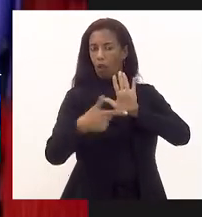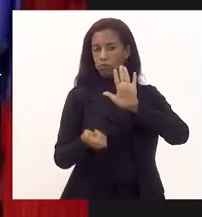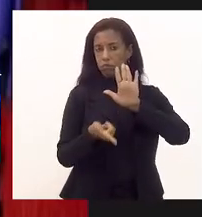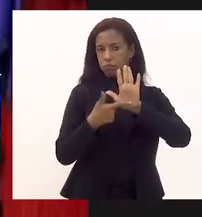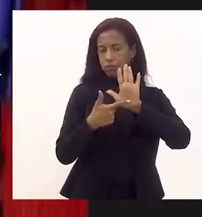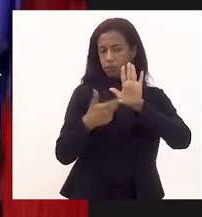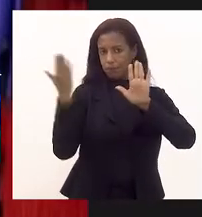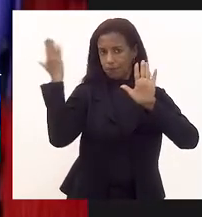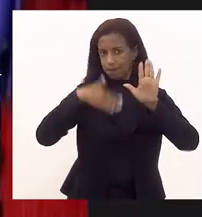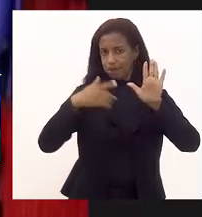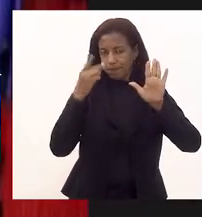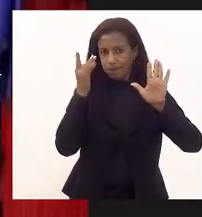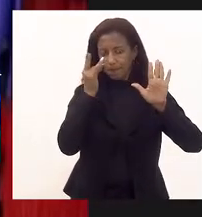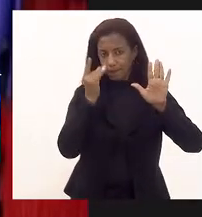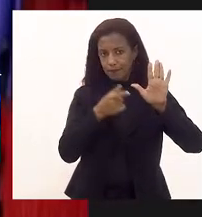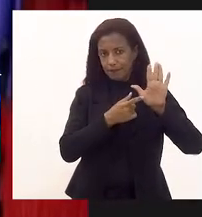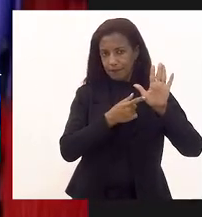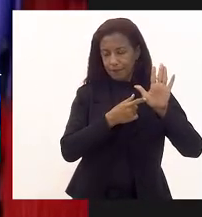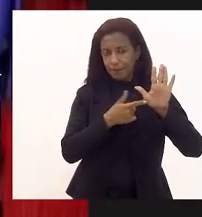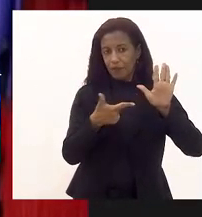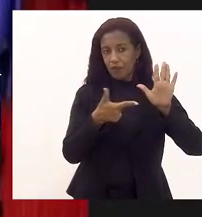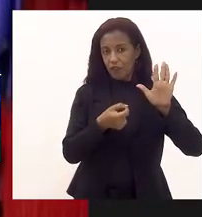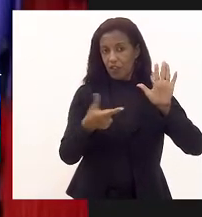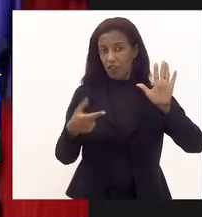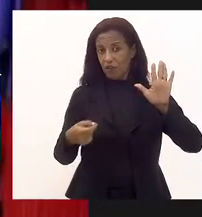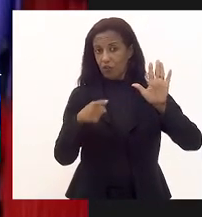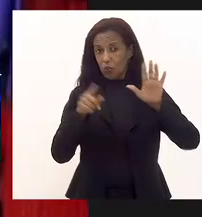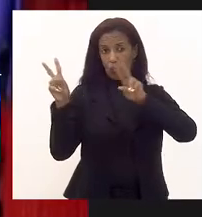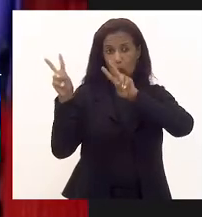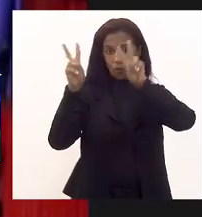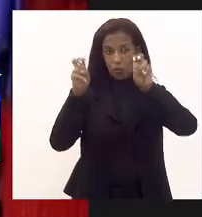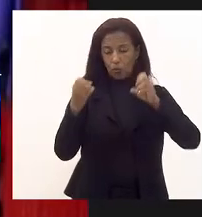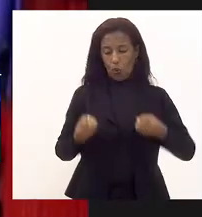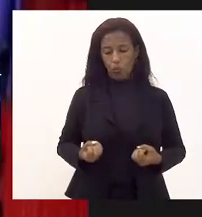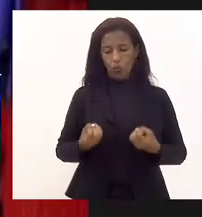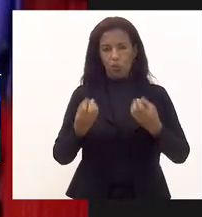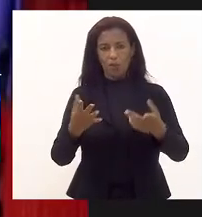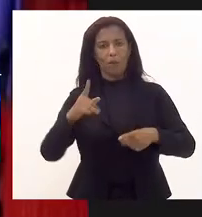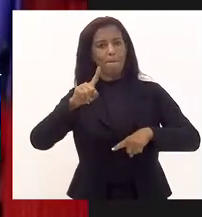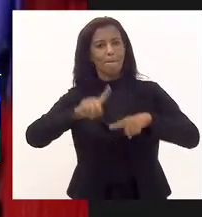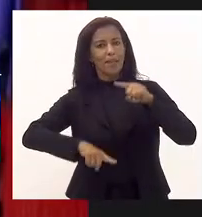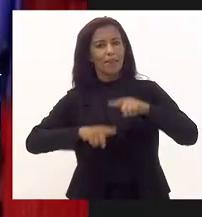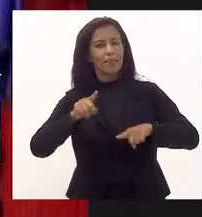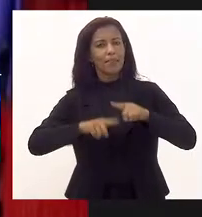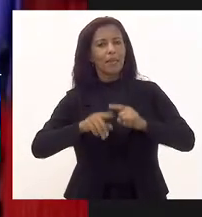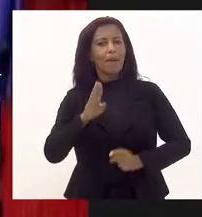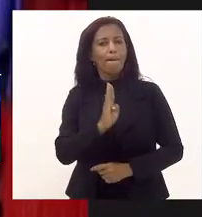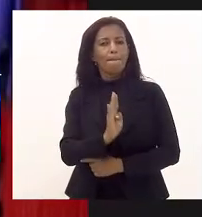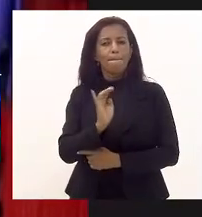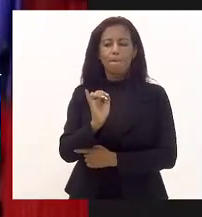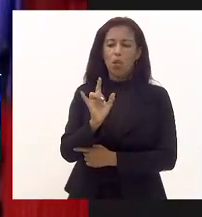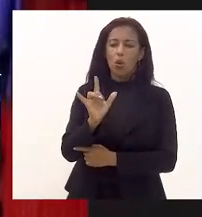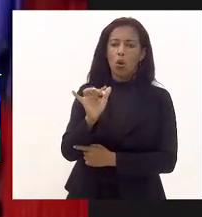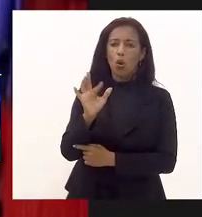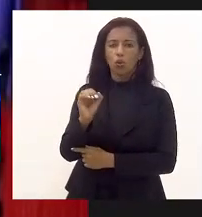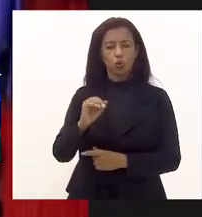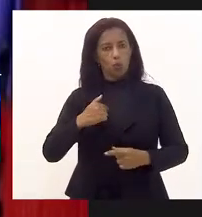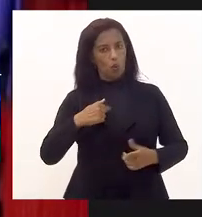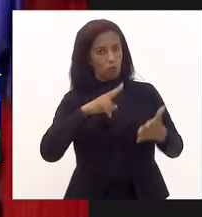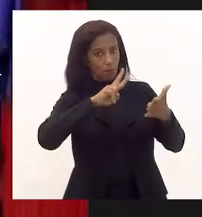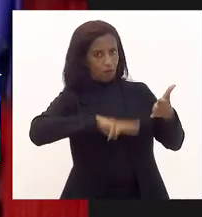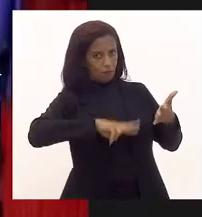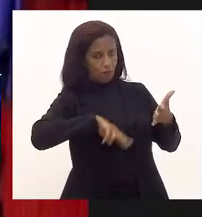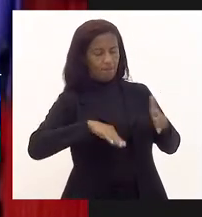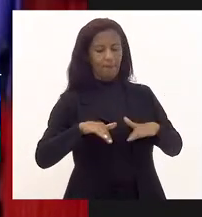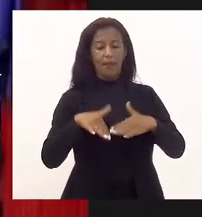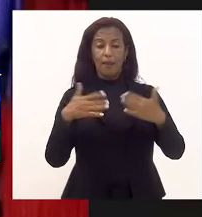minhas mãos de 2020, e o assunto é doação de material biológico, também vou ler. Assim,